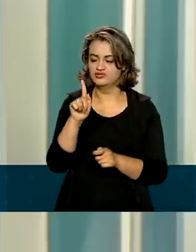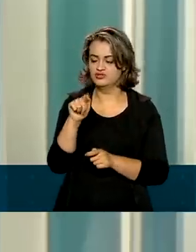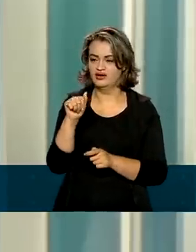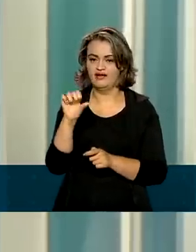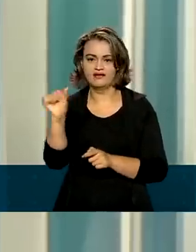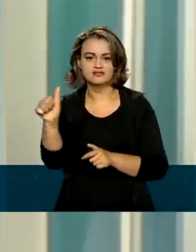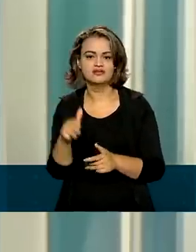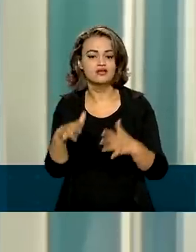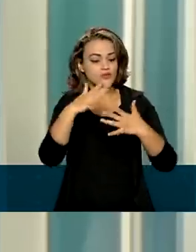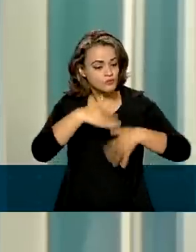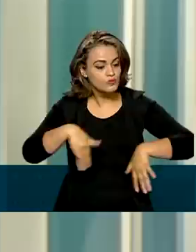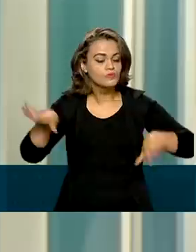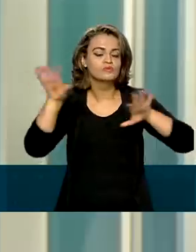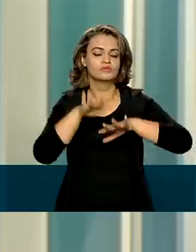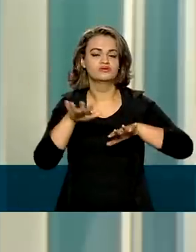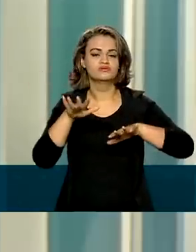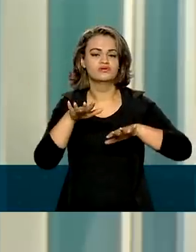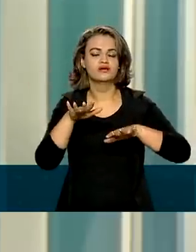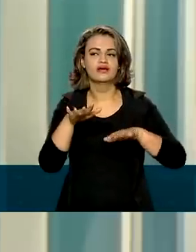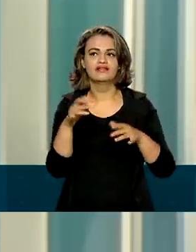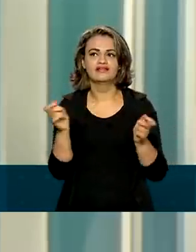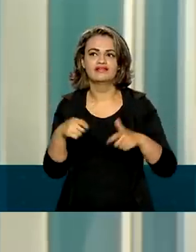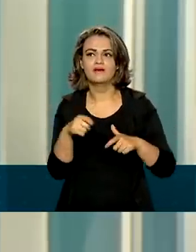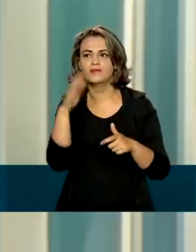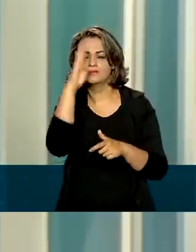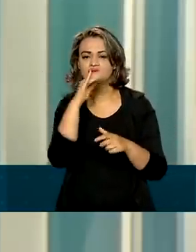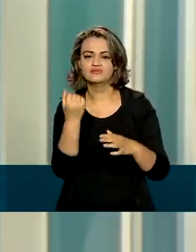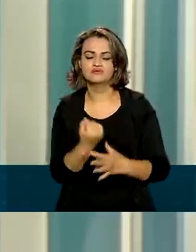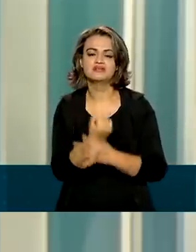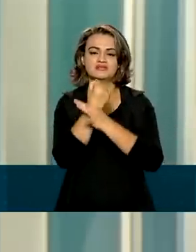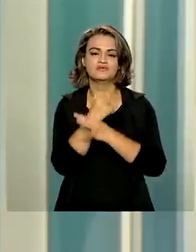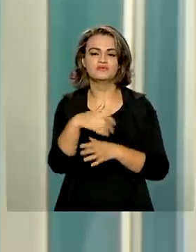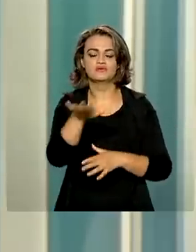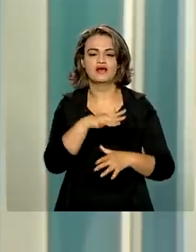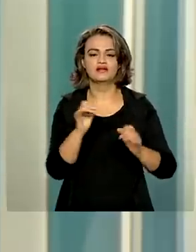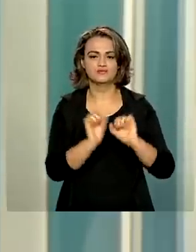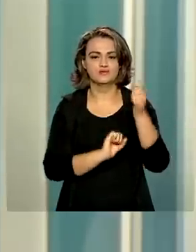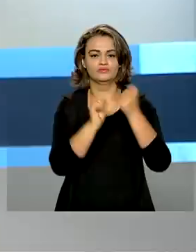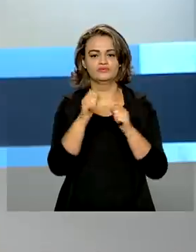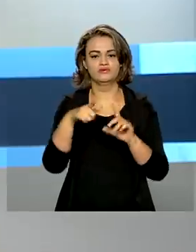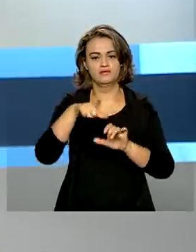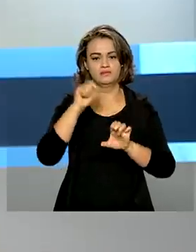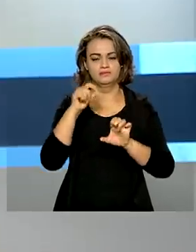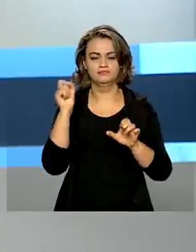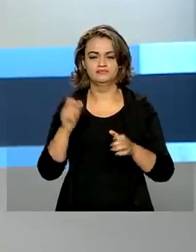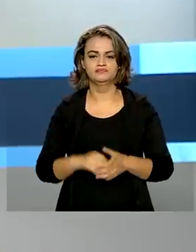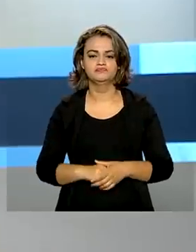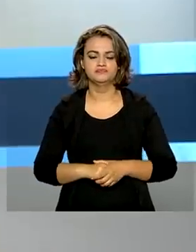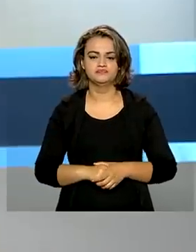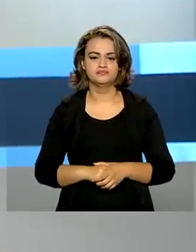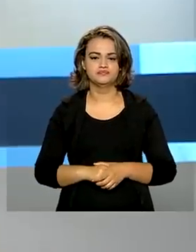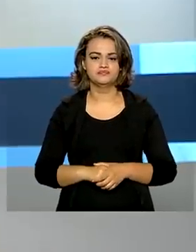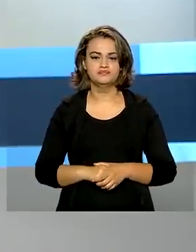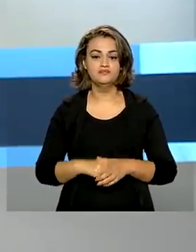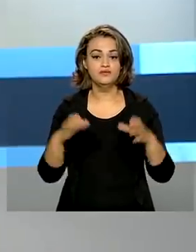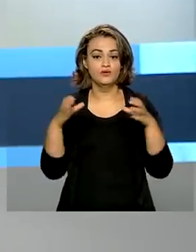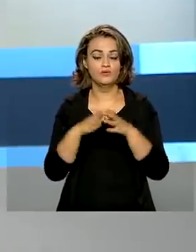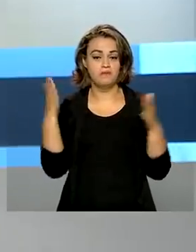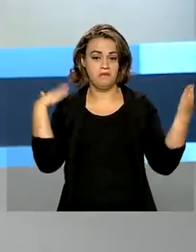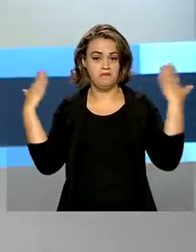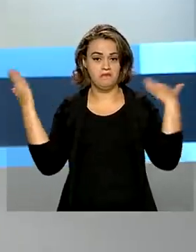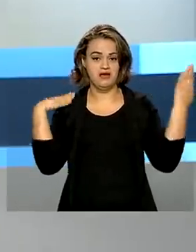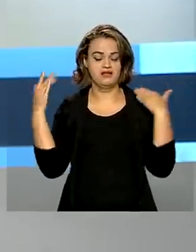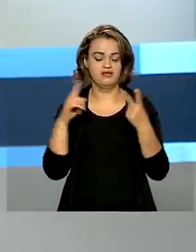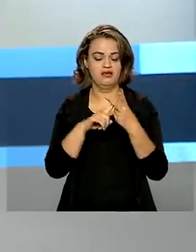o Brasil mais, como é que posso dizer, seguro para o setor produtivo, para o empreendedor. Tropas da Marinha e do